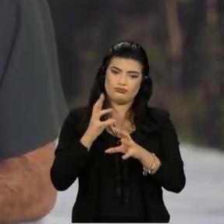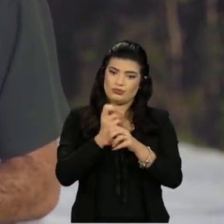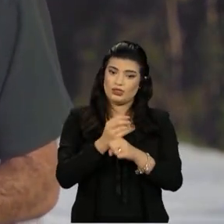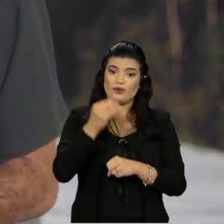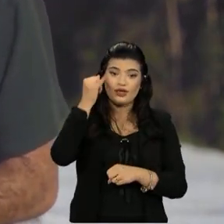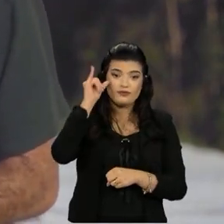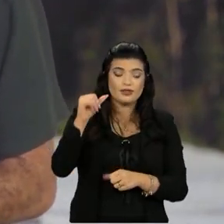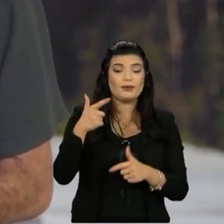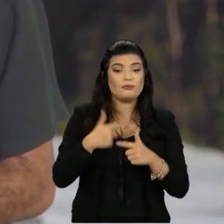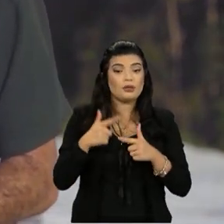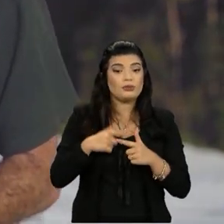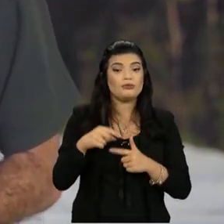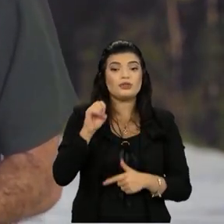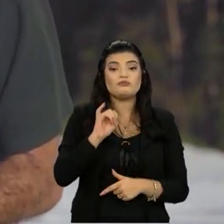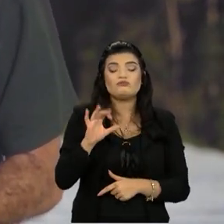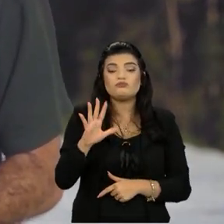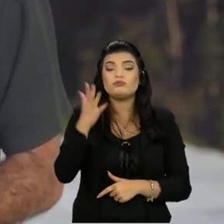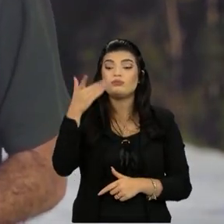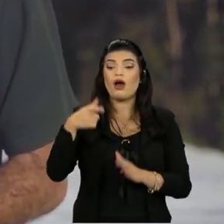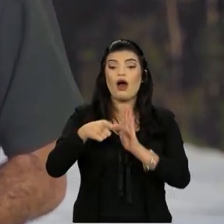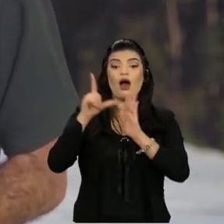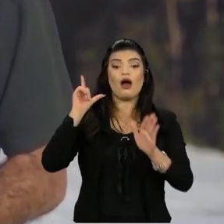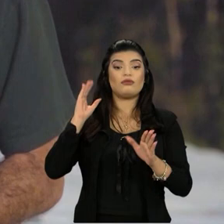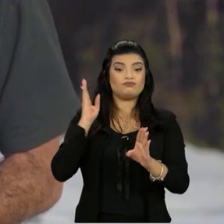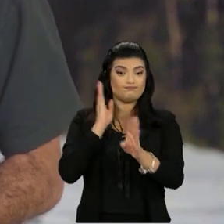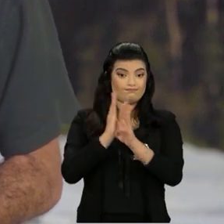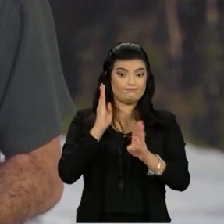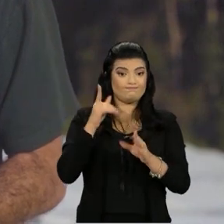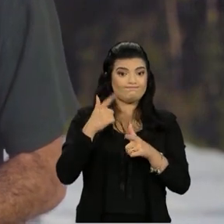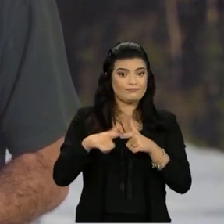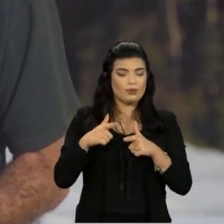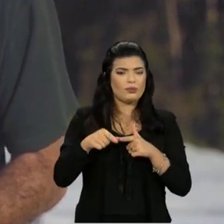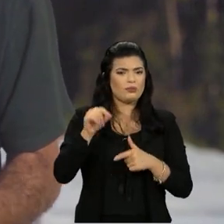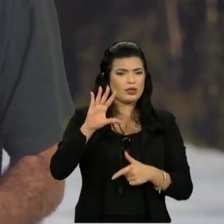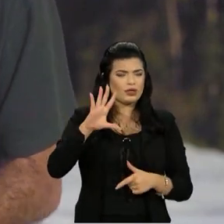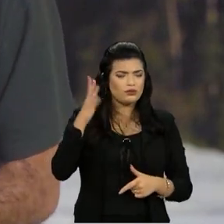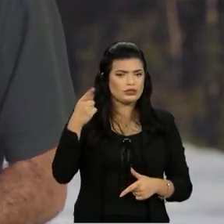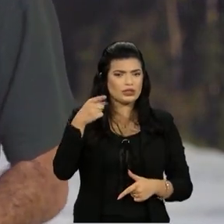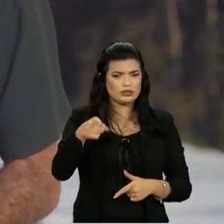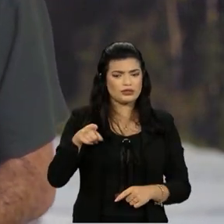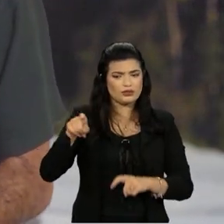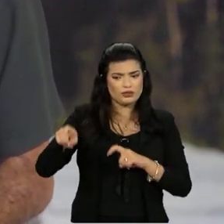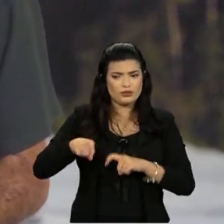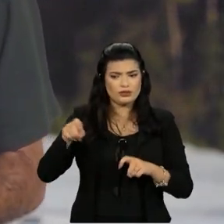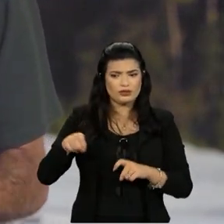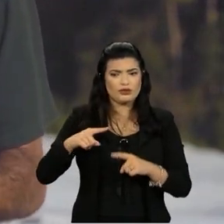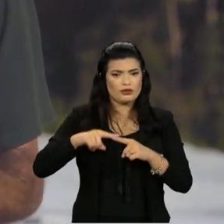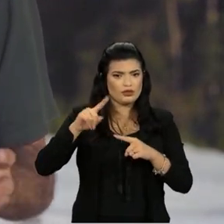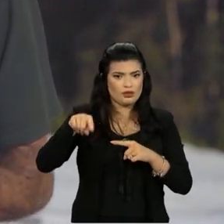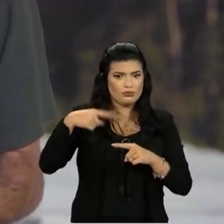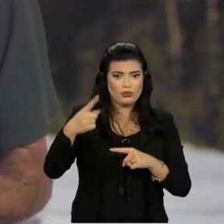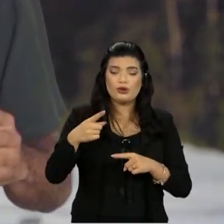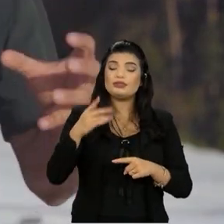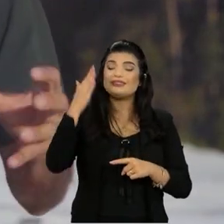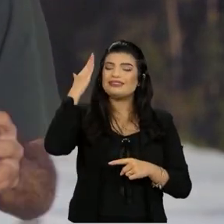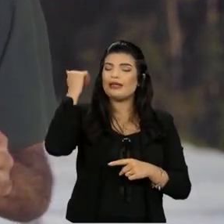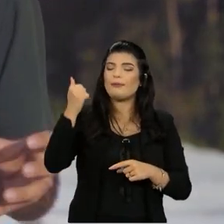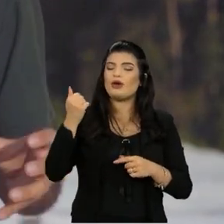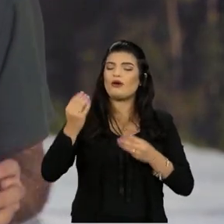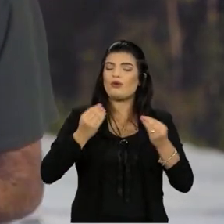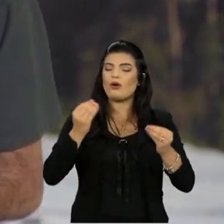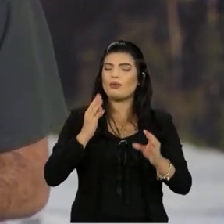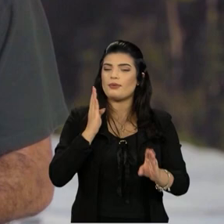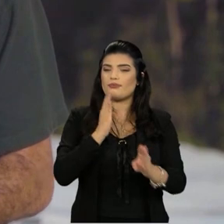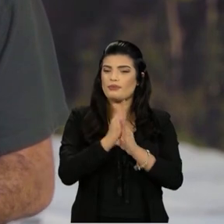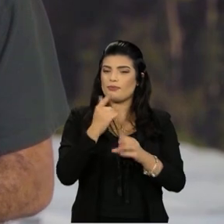se acontecer alguma identificação de algum problema que ocorreu, tanto na lavoura como pós-colheita, você saber identificar onde foi